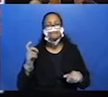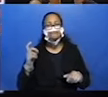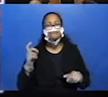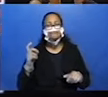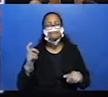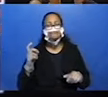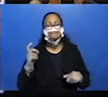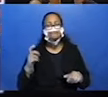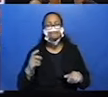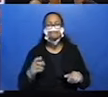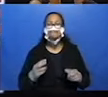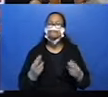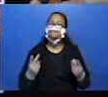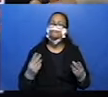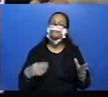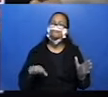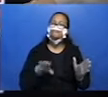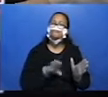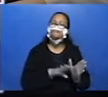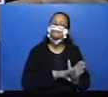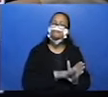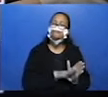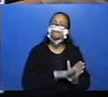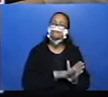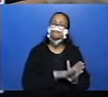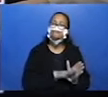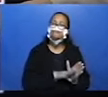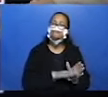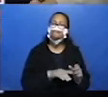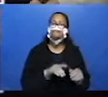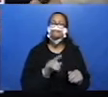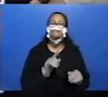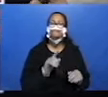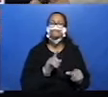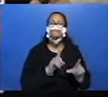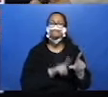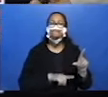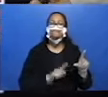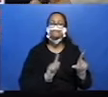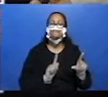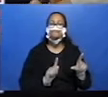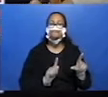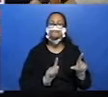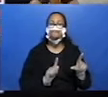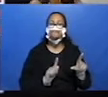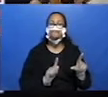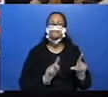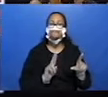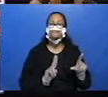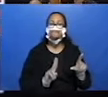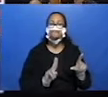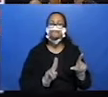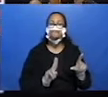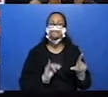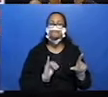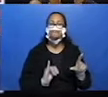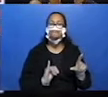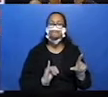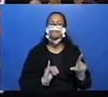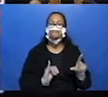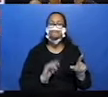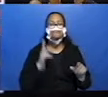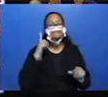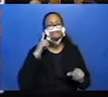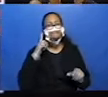cheguei. Quando eu tenho o g e o u, mais o i, o som fica de